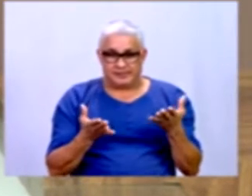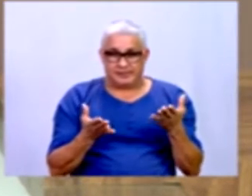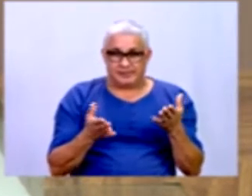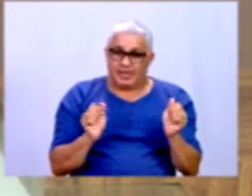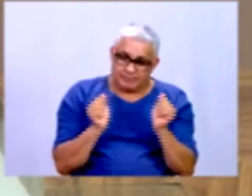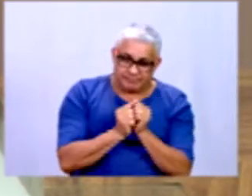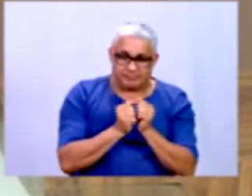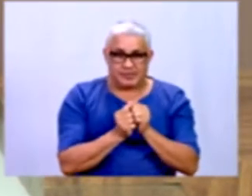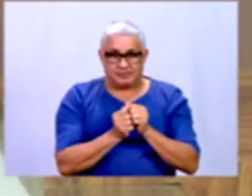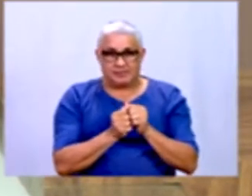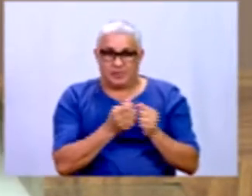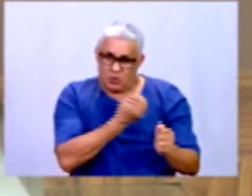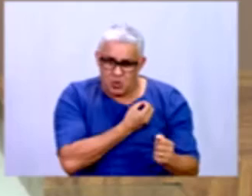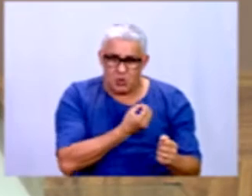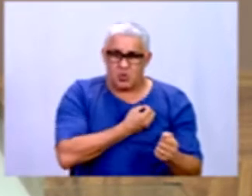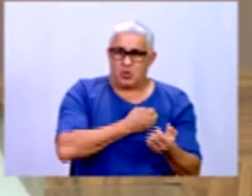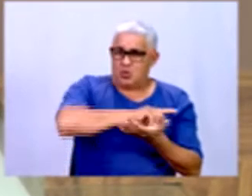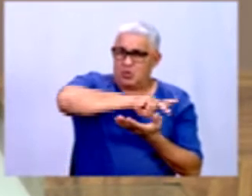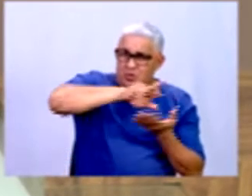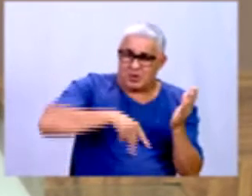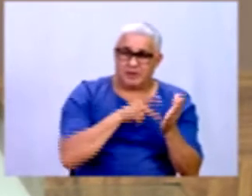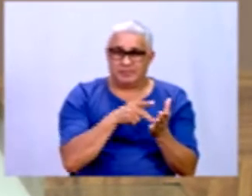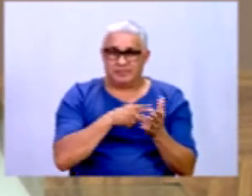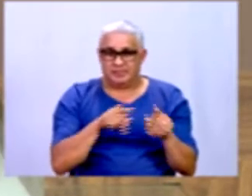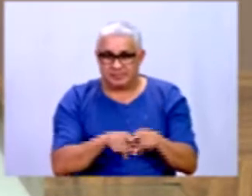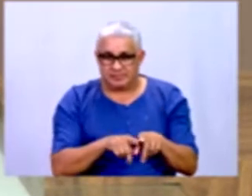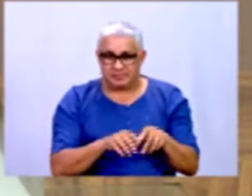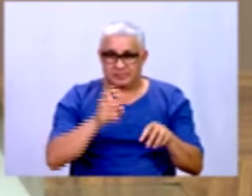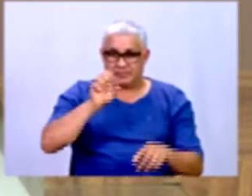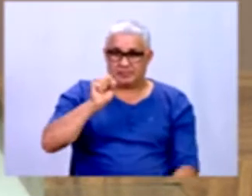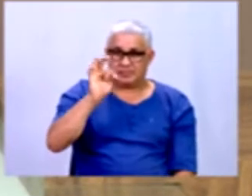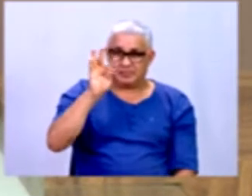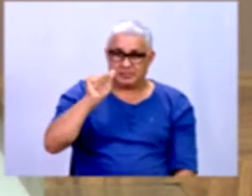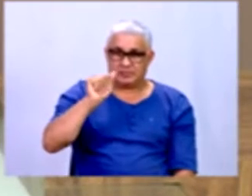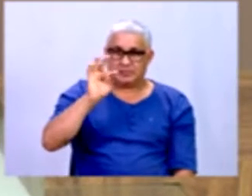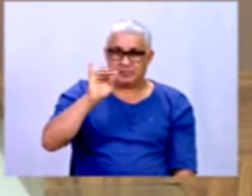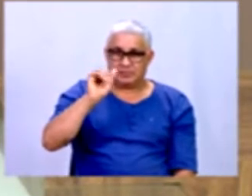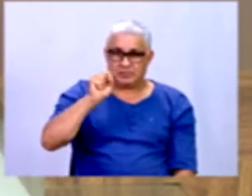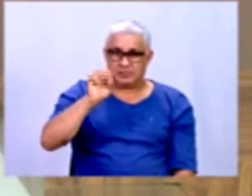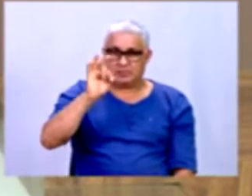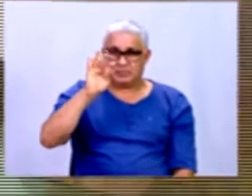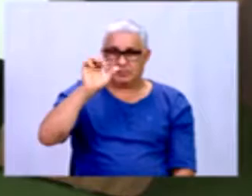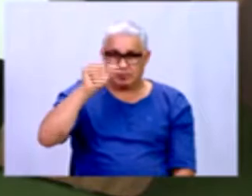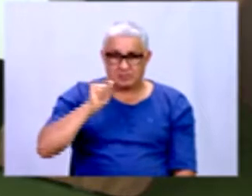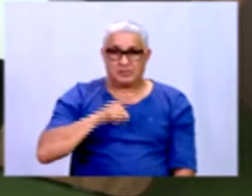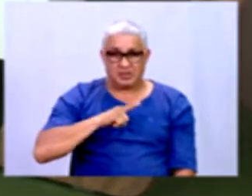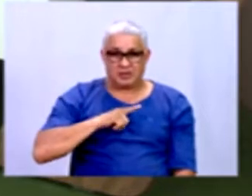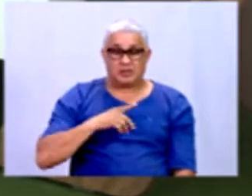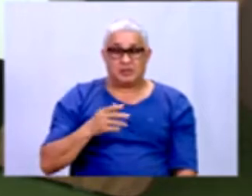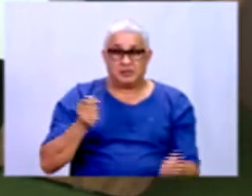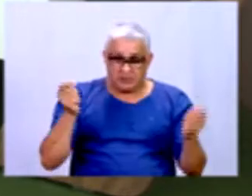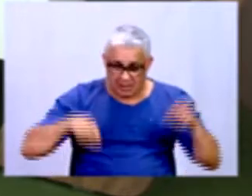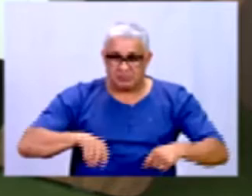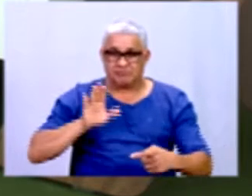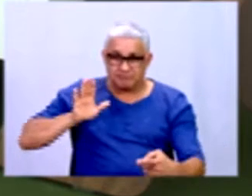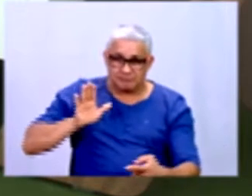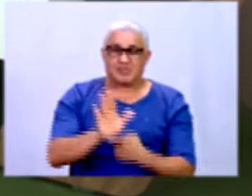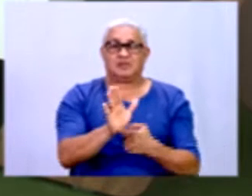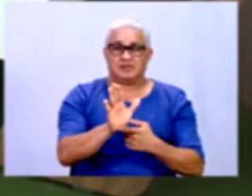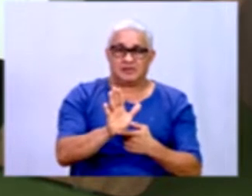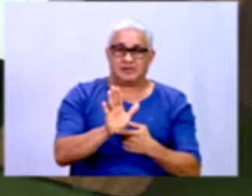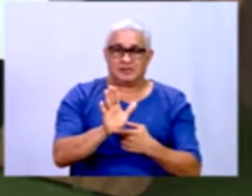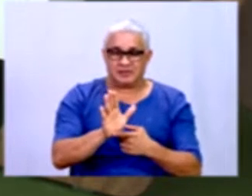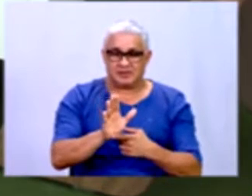desses dados, desses números, dessas realidades e a estatística, ela tem essa utilidade, né, professora? Também de conseguir mensurar